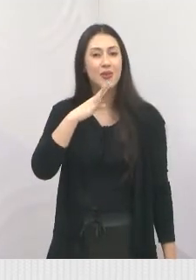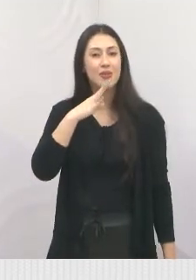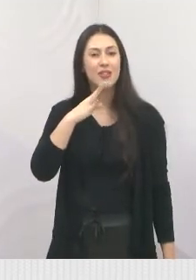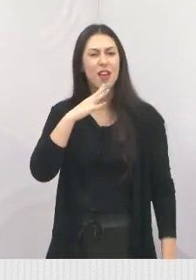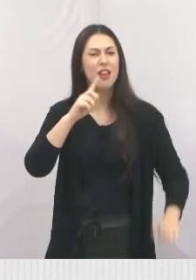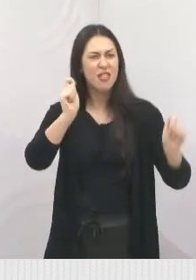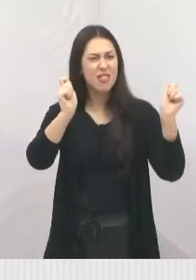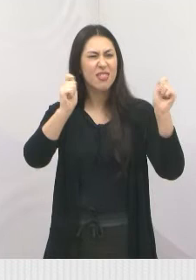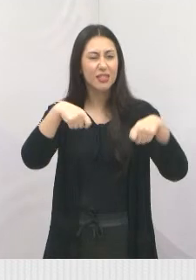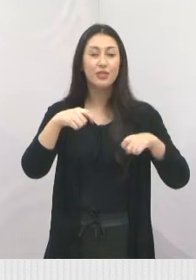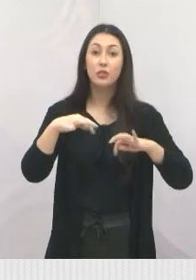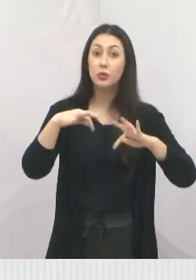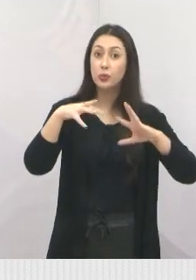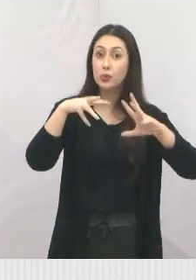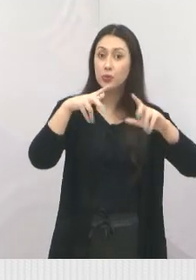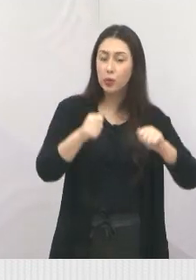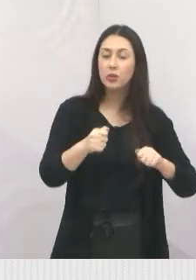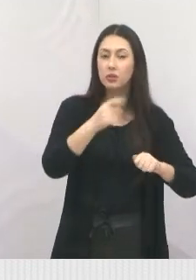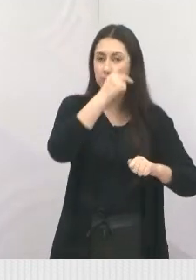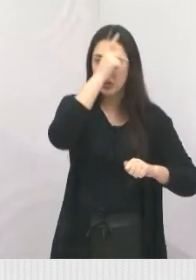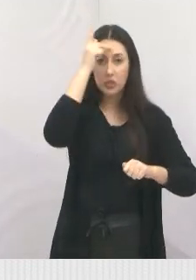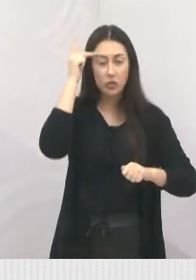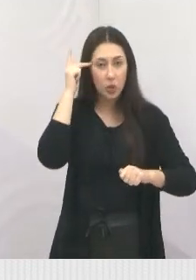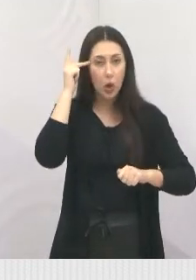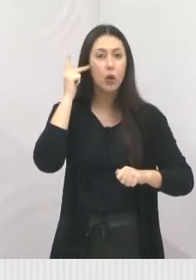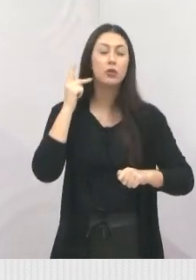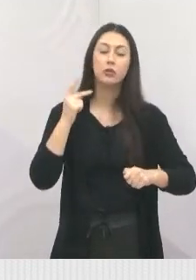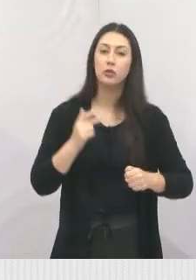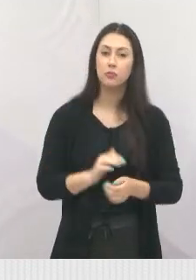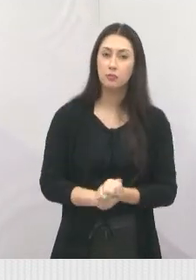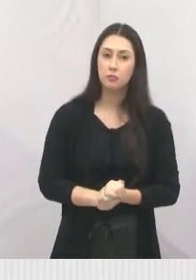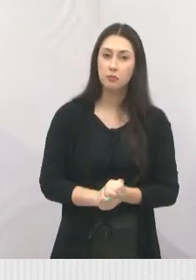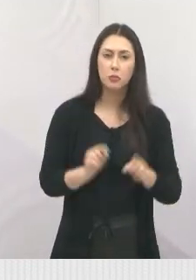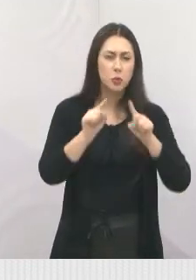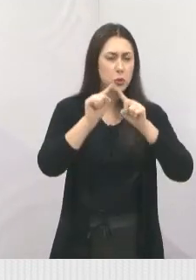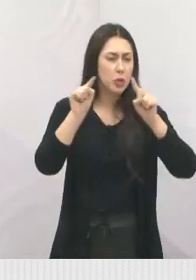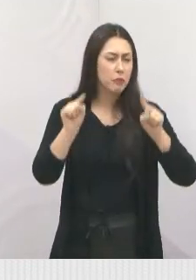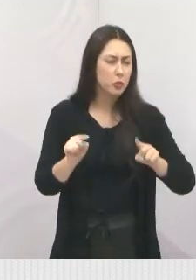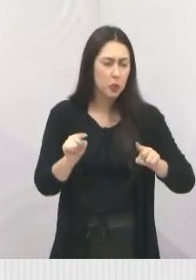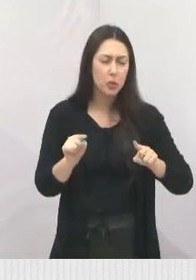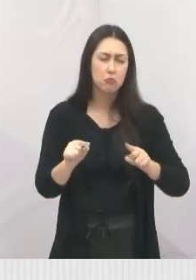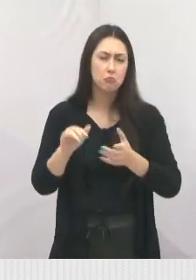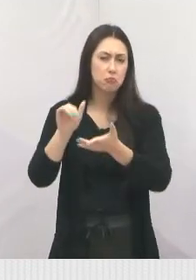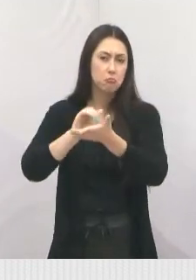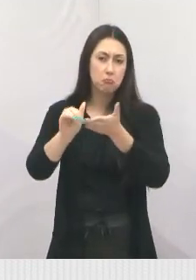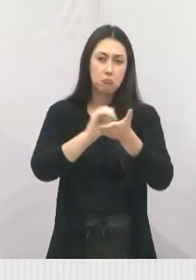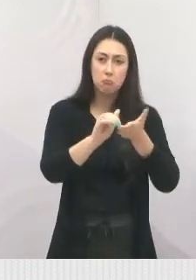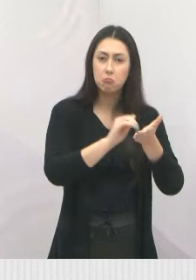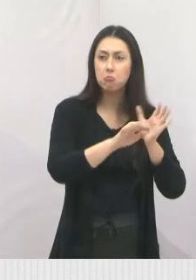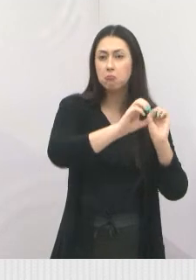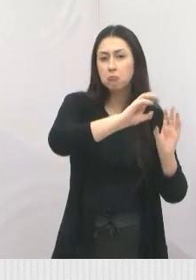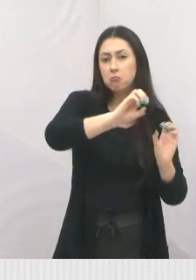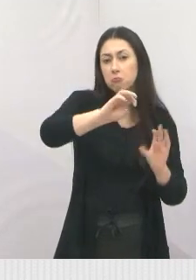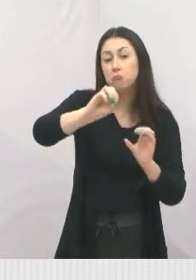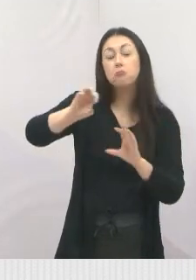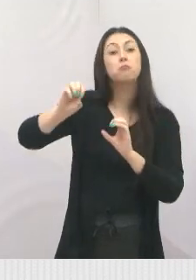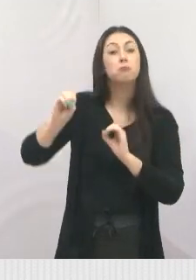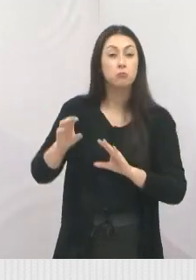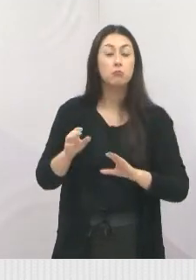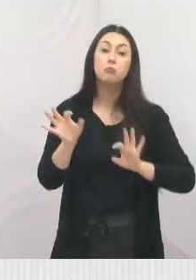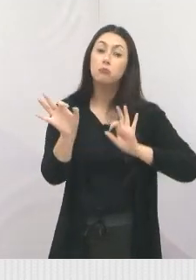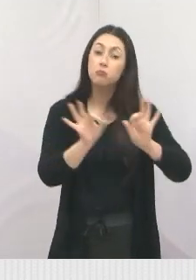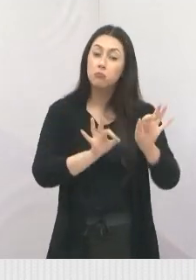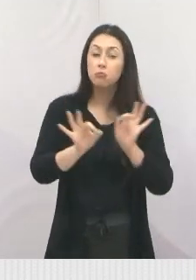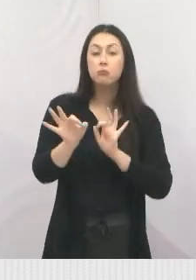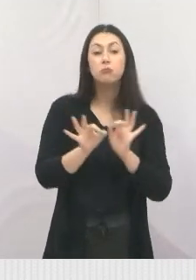capacitando todos os membros e servidores de todas as secretarias para conhecimento desse programa e que esse